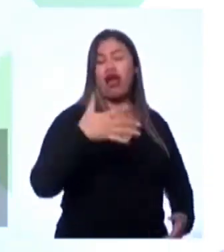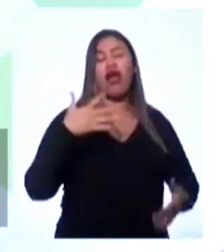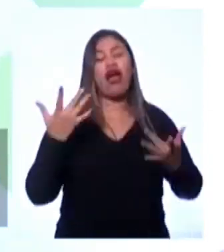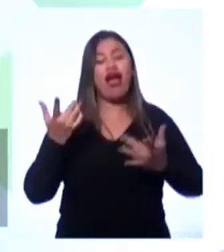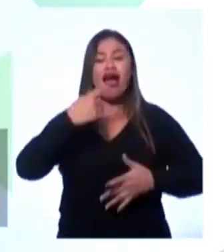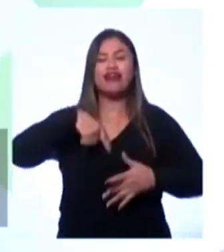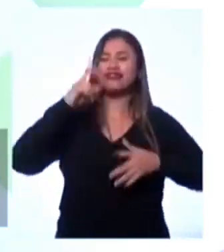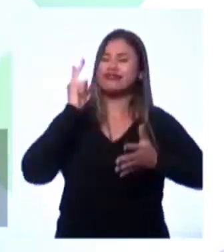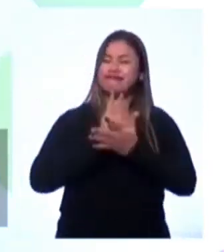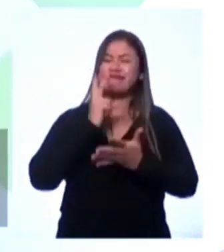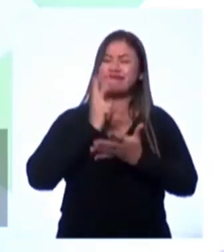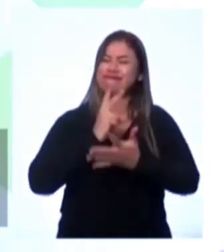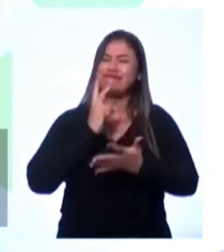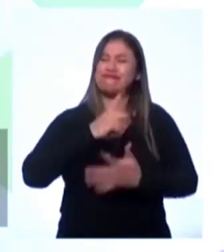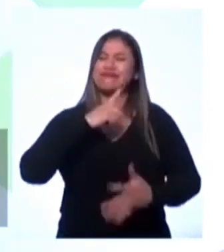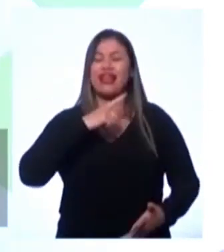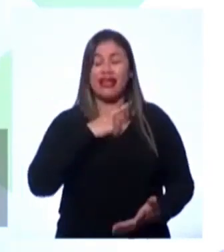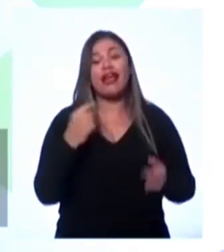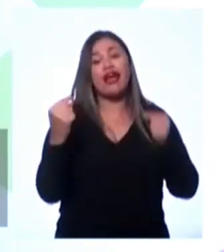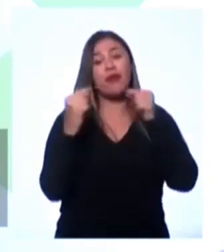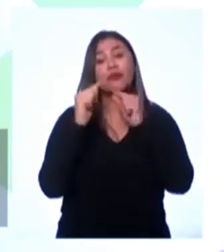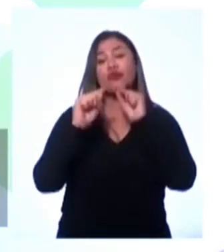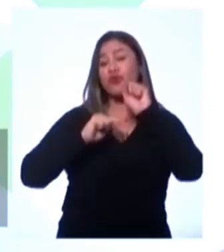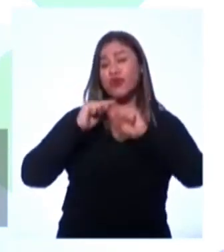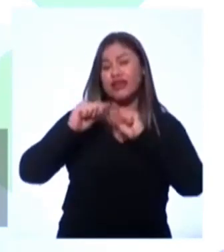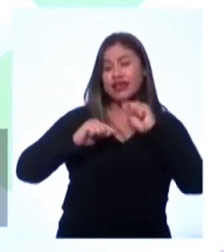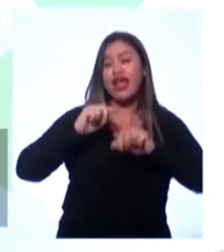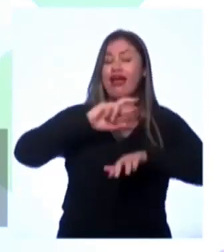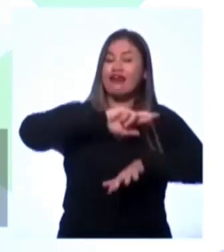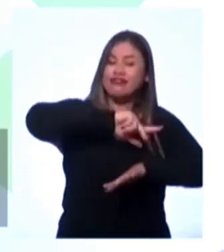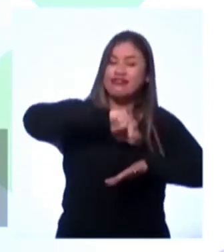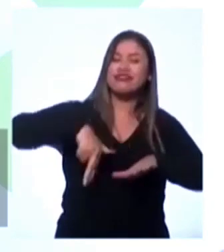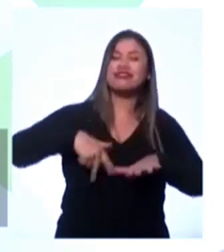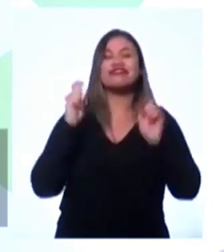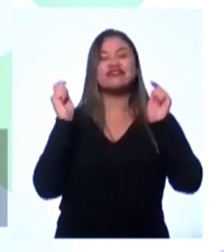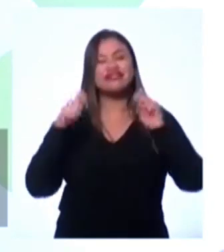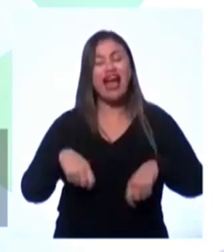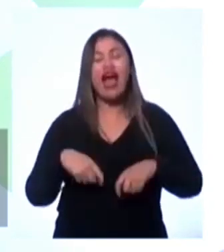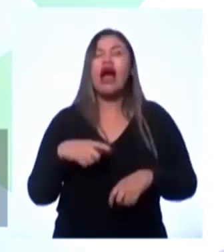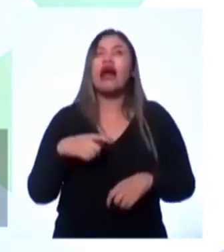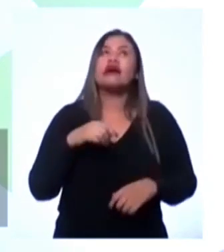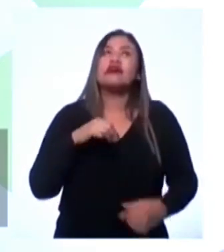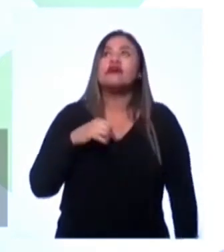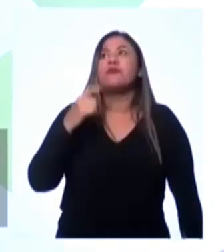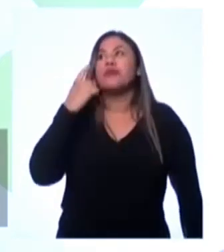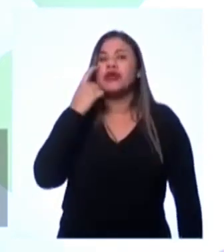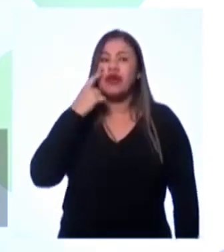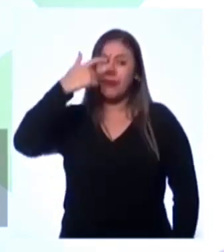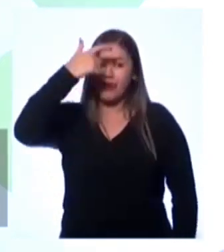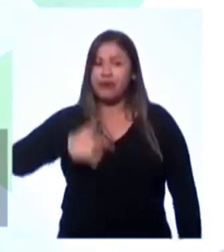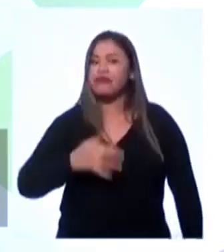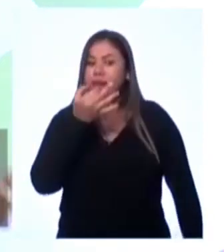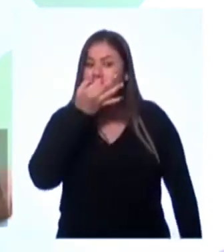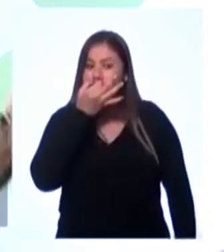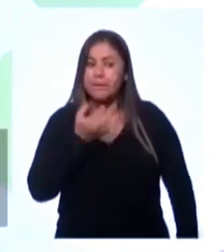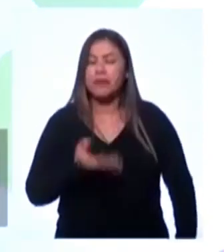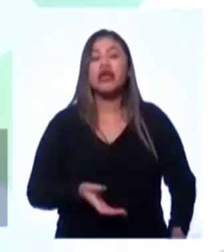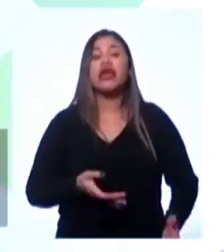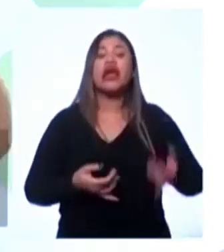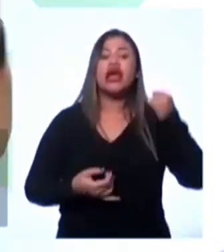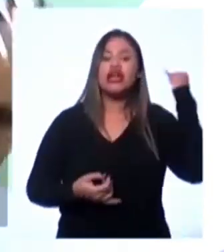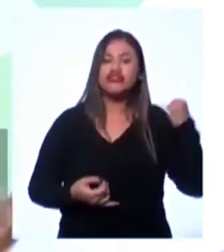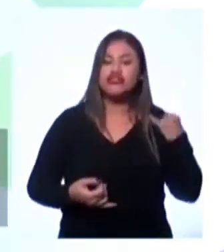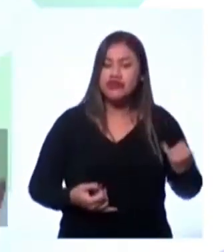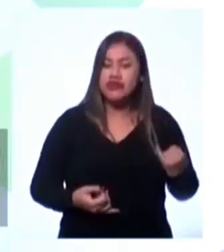construção. E é justamente isso que também promove a nossa diversidade. Se a gente for olhar entre eu e a Jennifer aqui, nós temos origens diferentes,